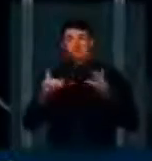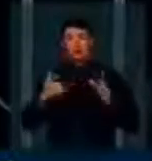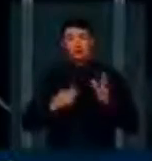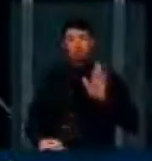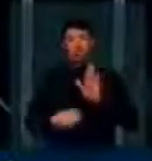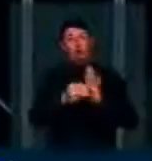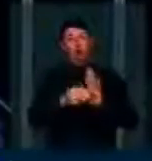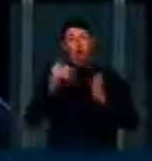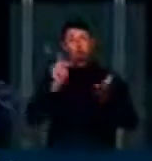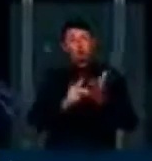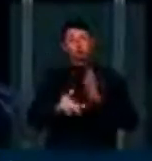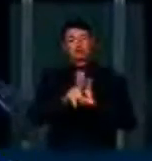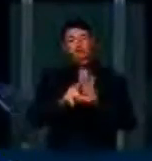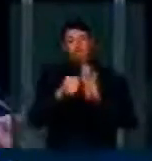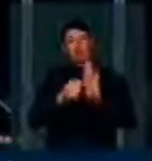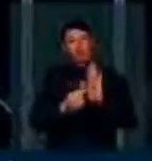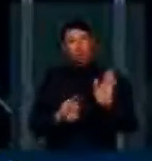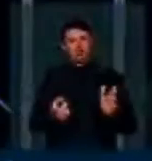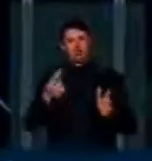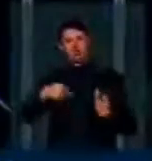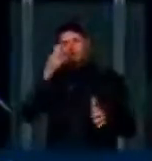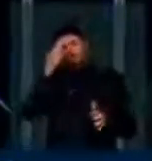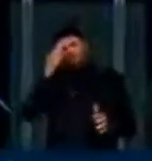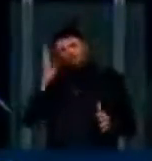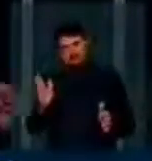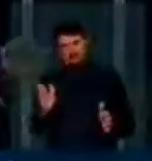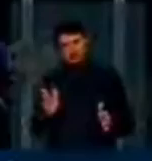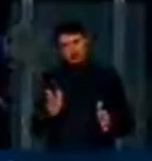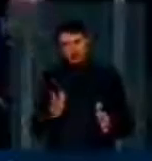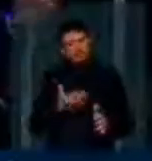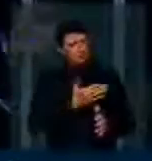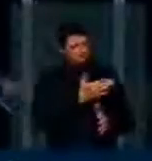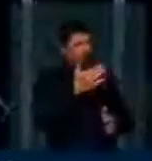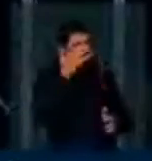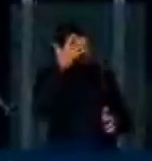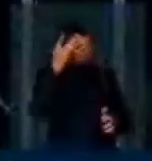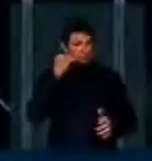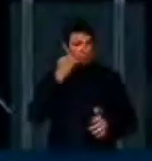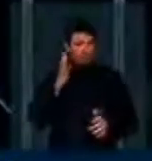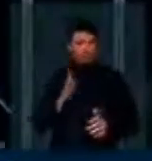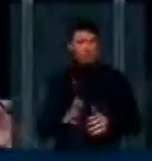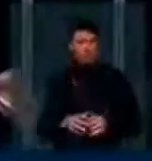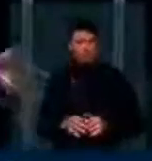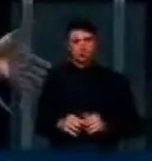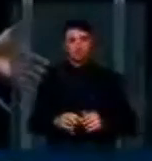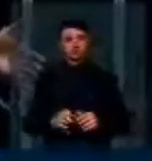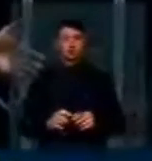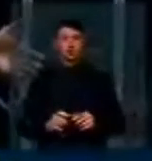estar legislado. Presidente, todos nós sabemos, e sobretudo os mais experientes, que,